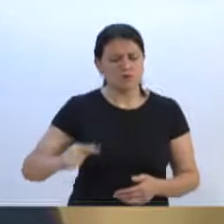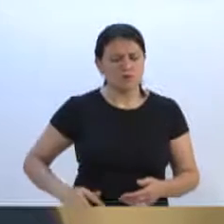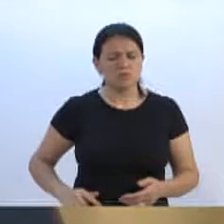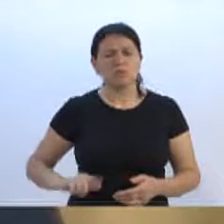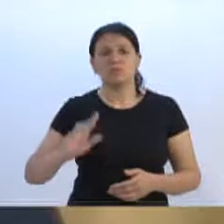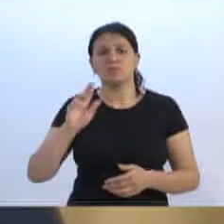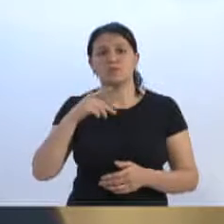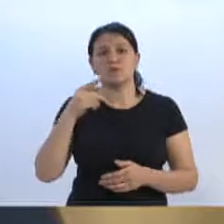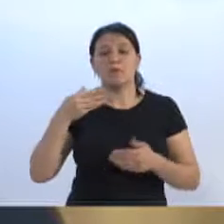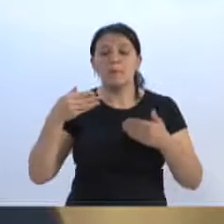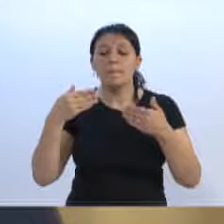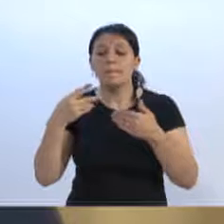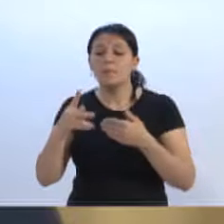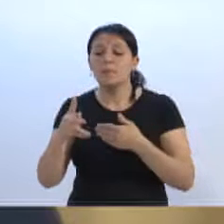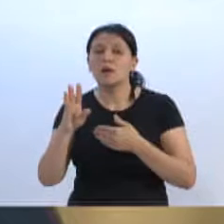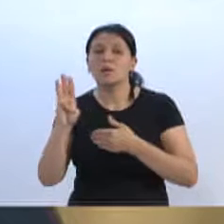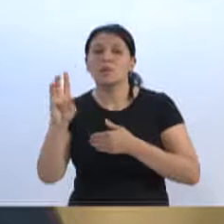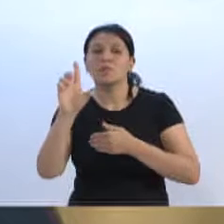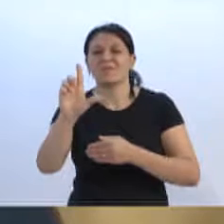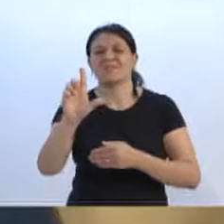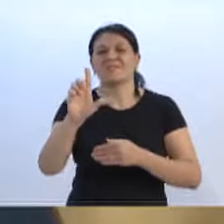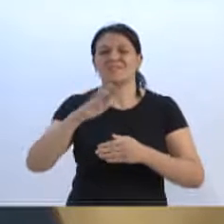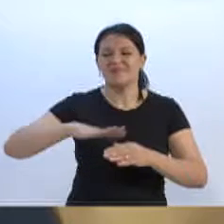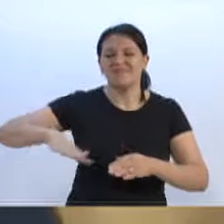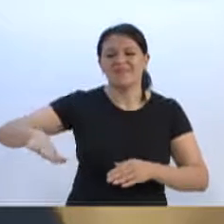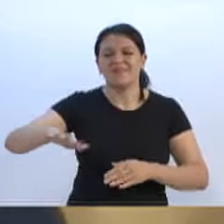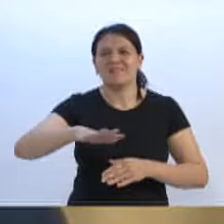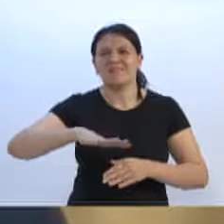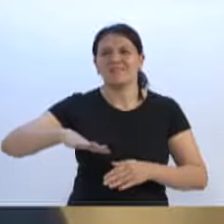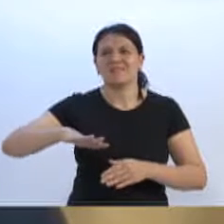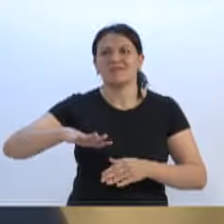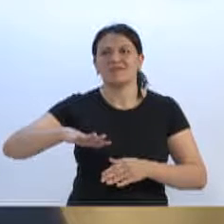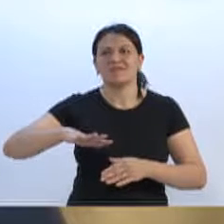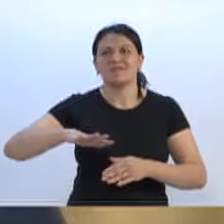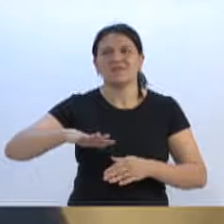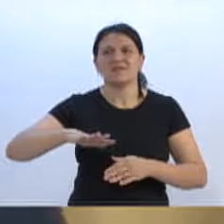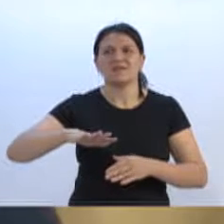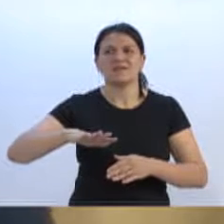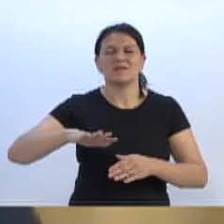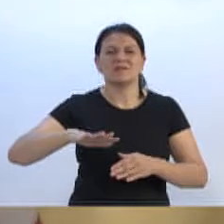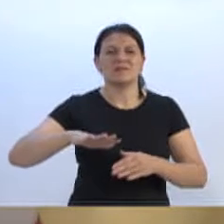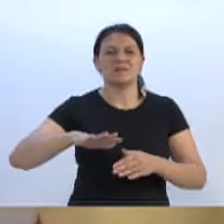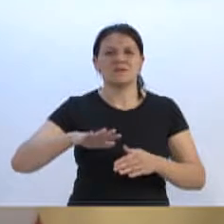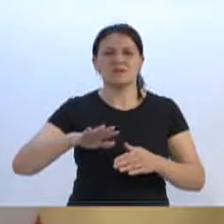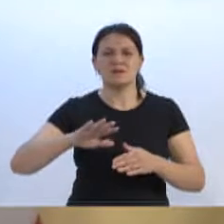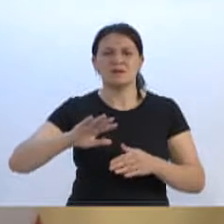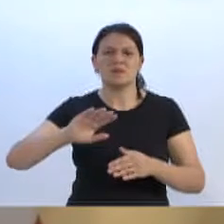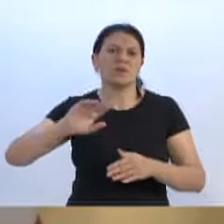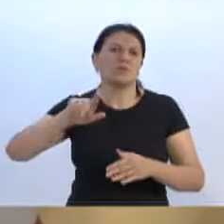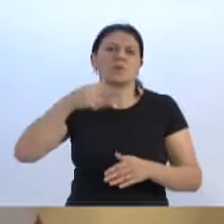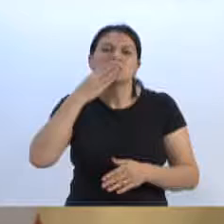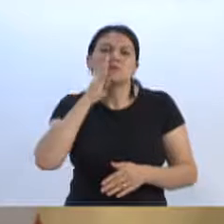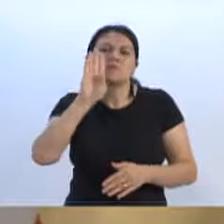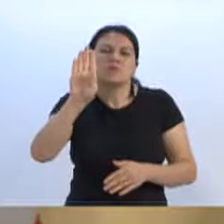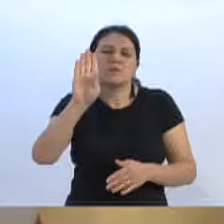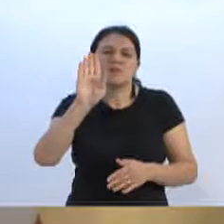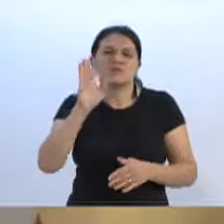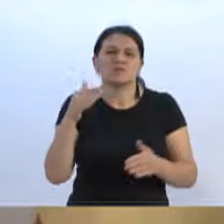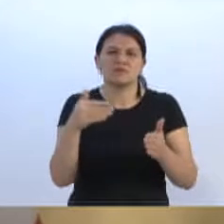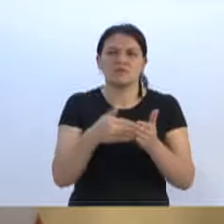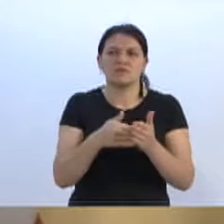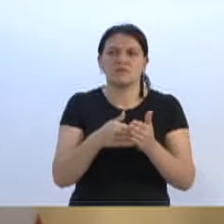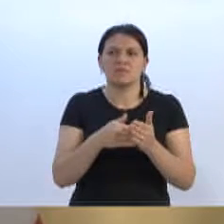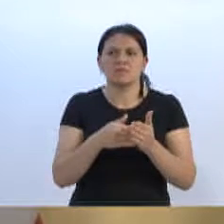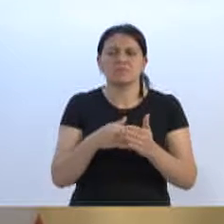É para Blumenau, é para a região, não é para a região como vinham as outras promessas até aqui.